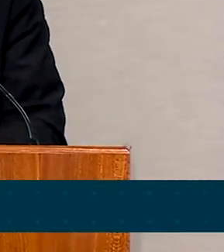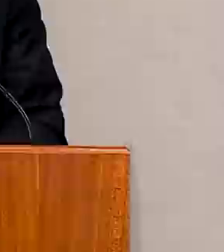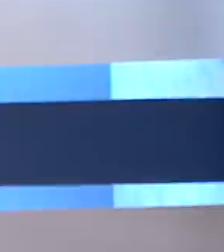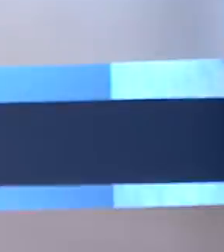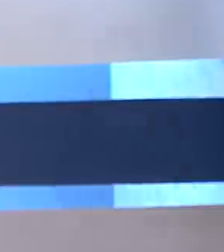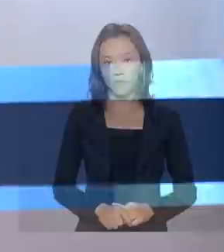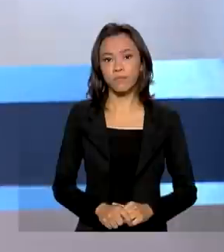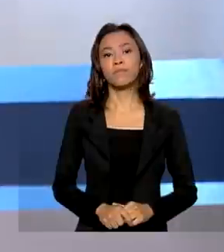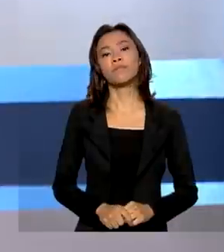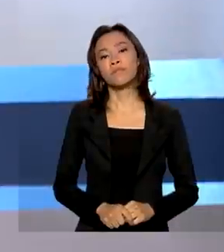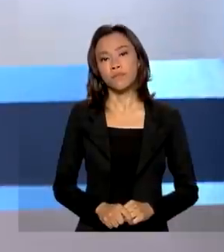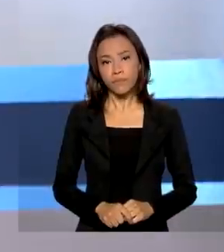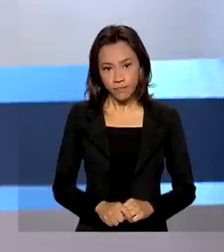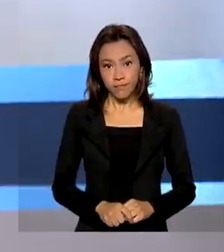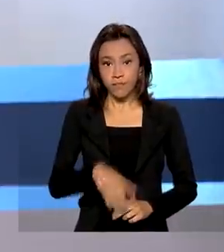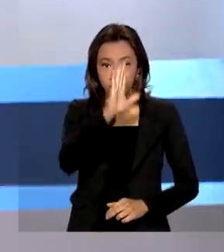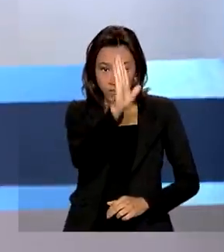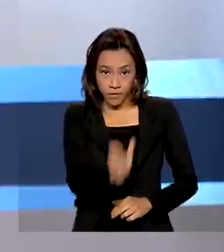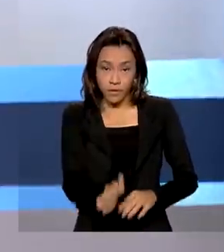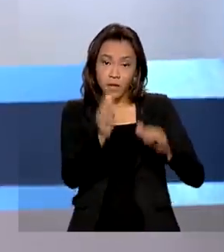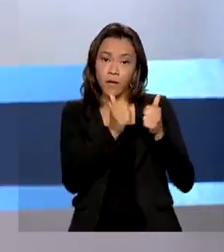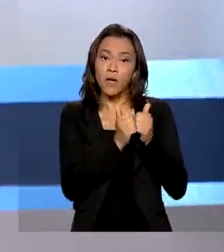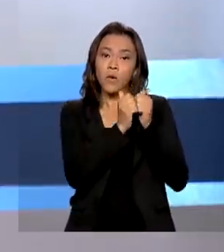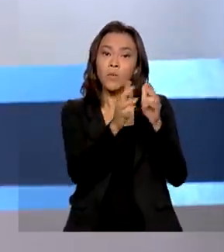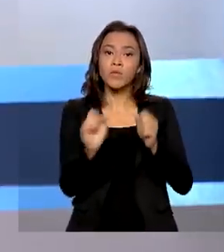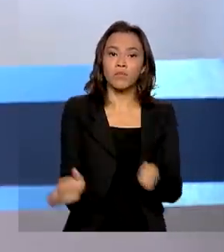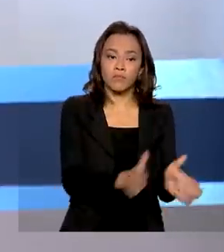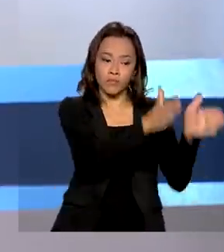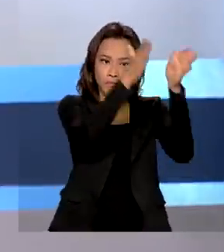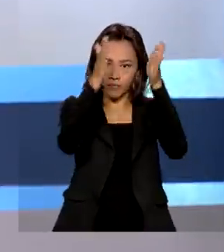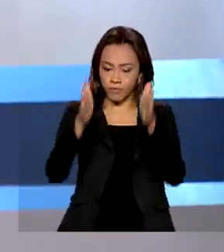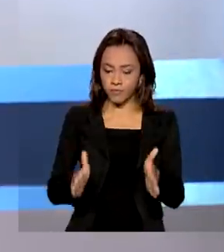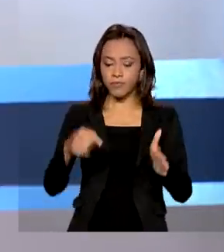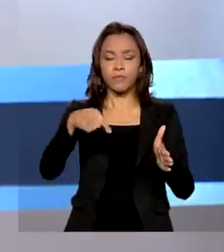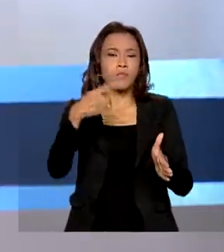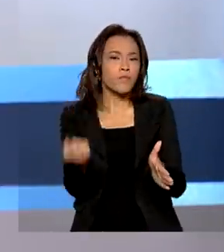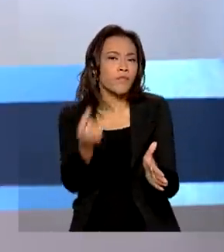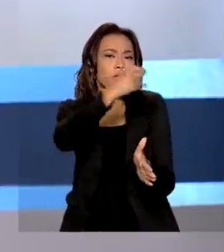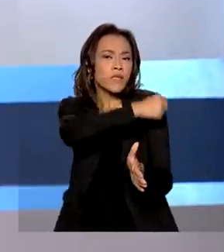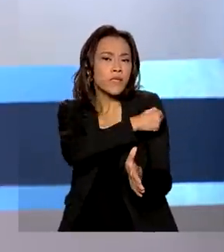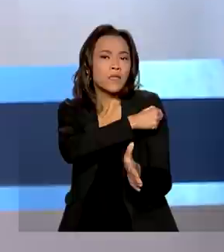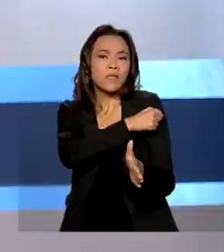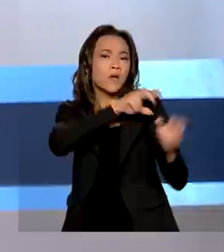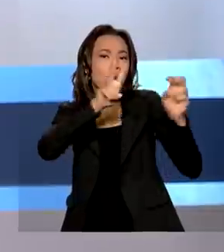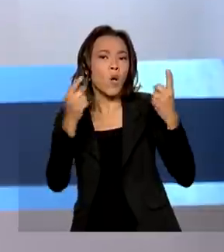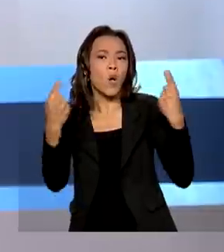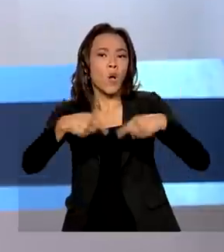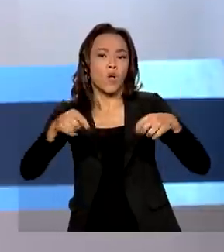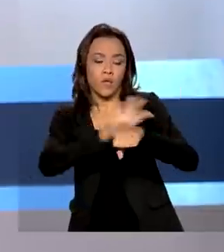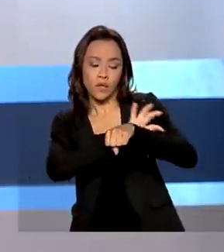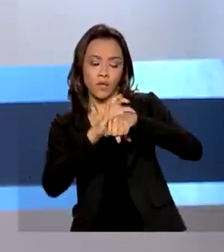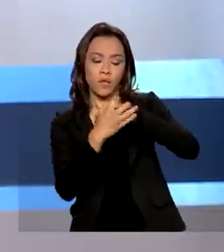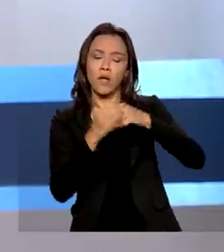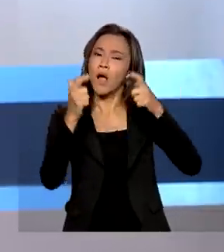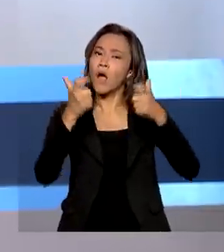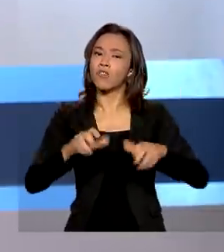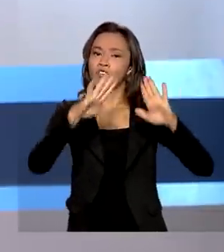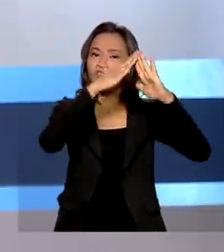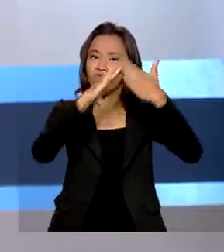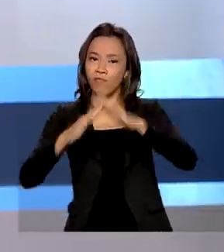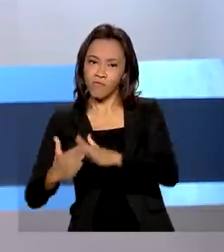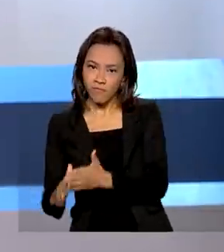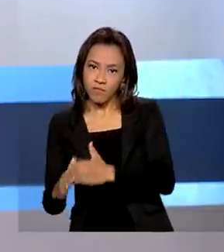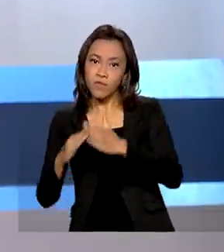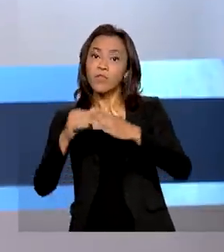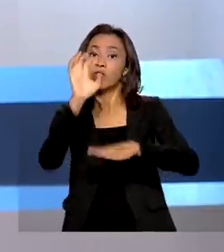amigos. Começou mais uma etapa de vacinação em massa contra a Covid-19 no Complexo da Maré, no Rio de Janeiro.